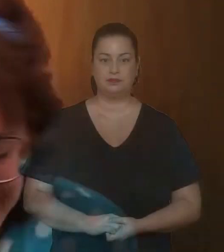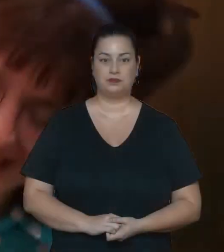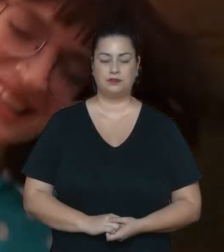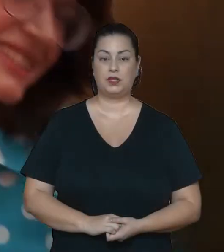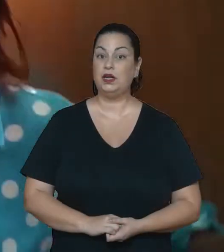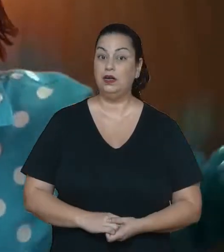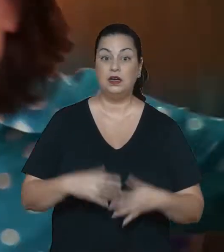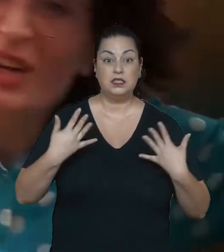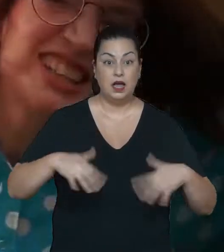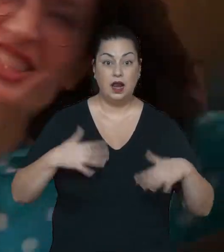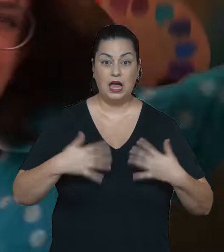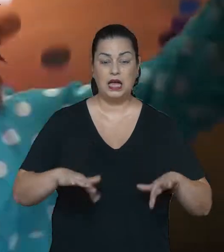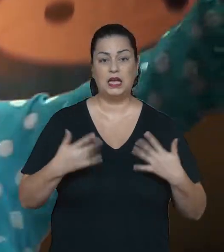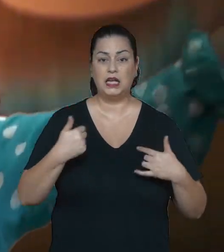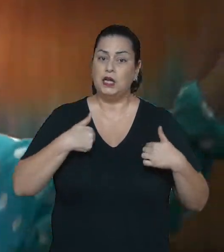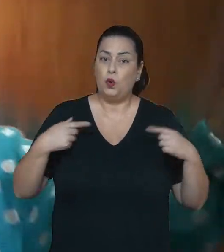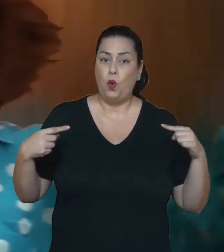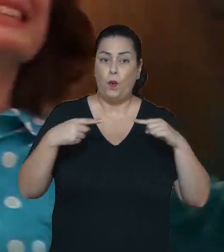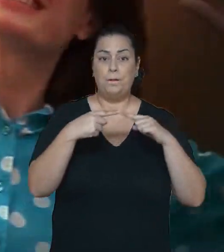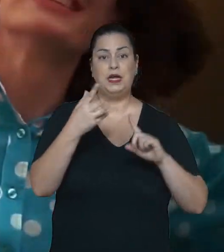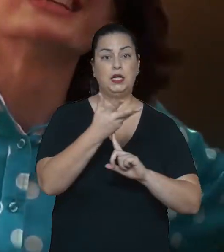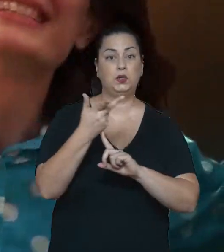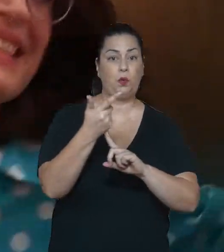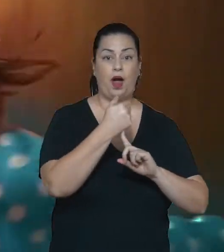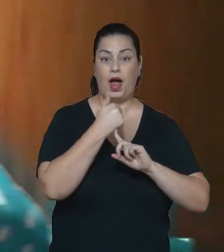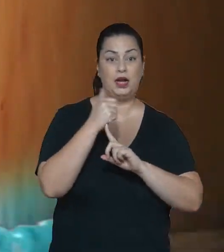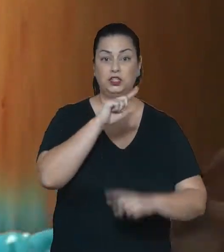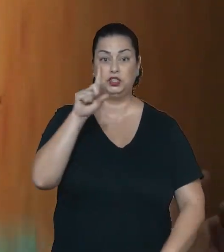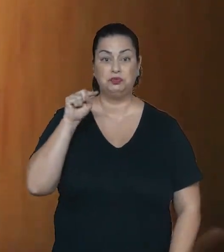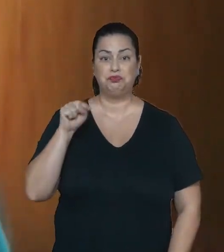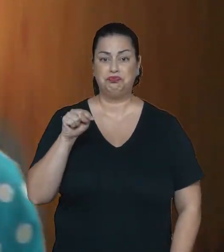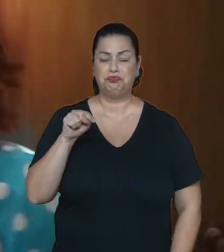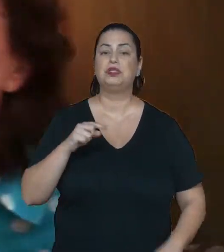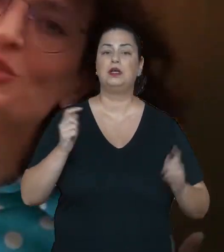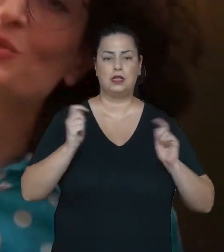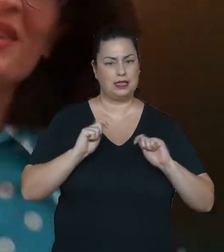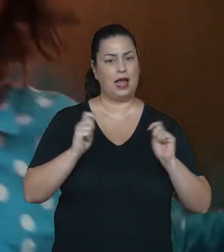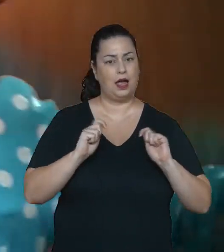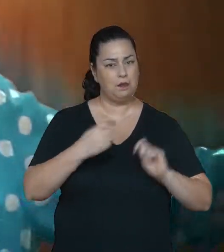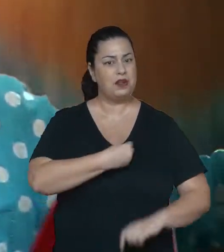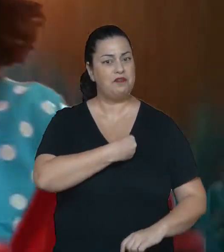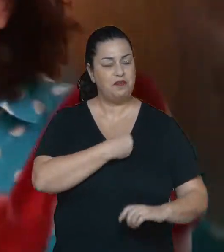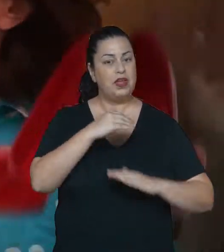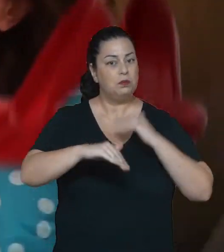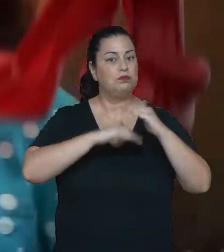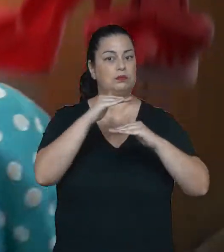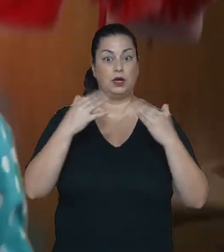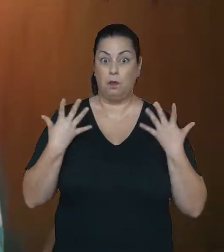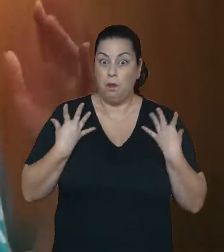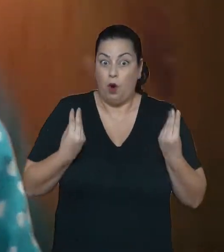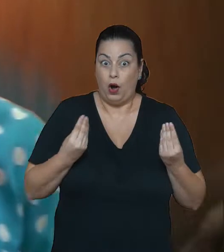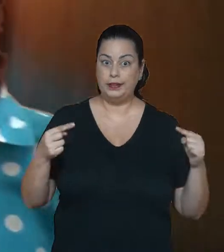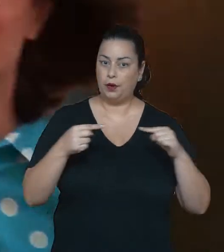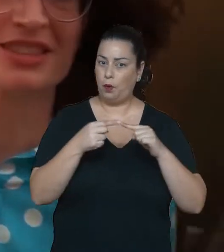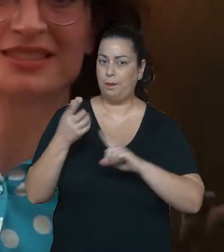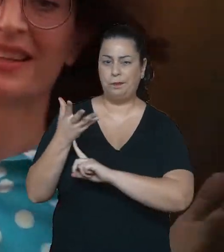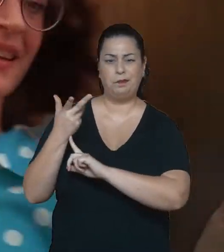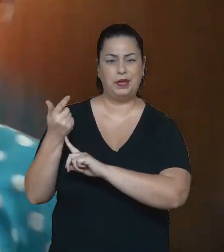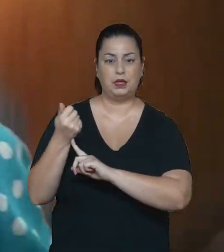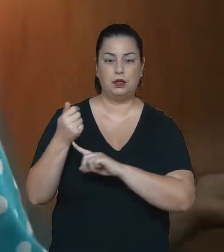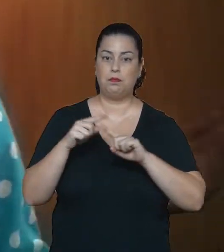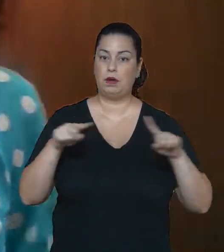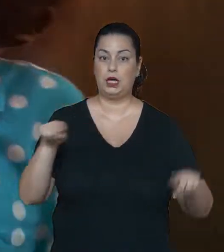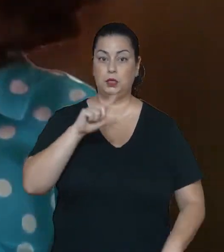Será que eu sou artista e não sei? Será que dá para viver disso? Seria a moda uma espécie de arte?